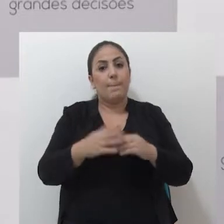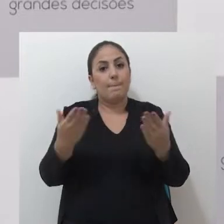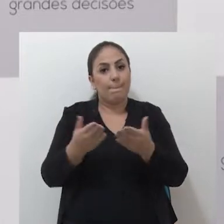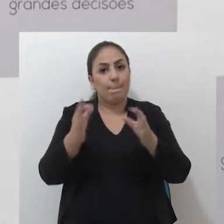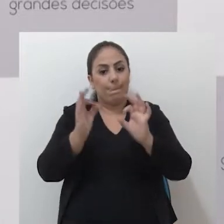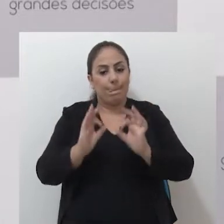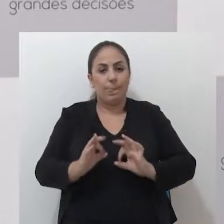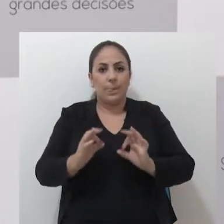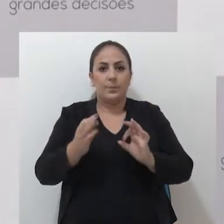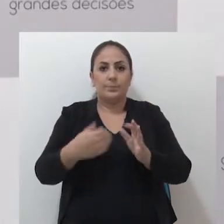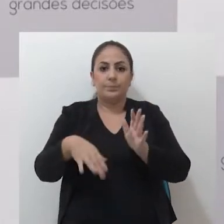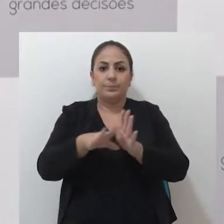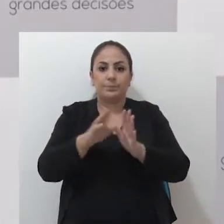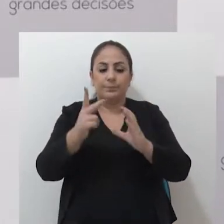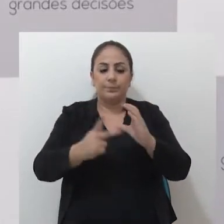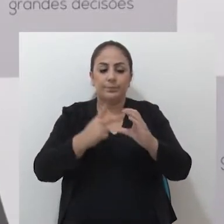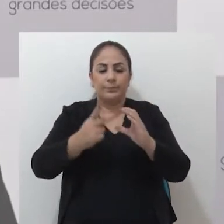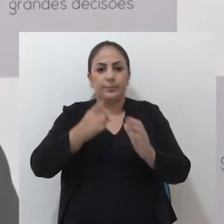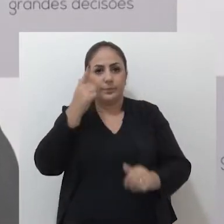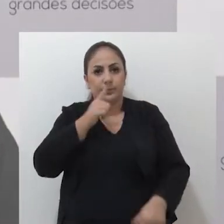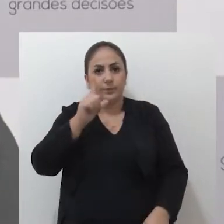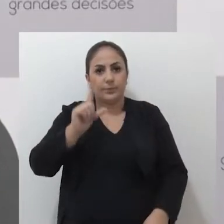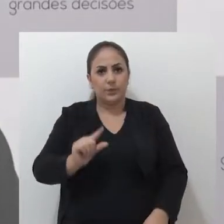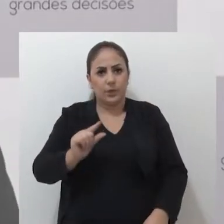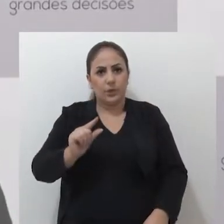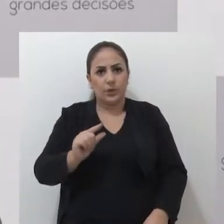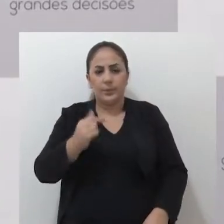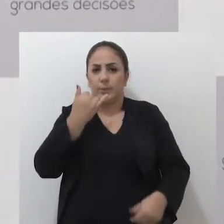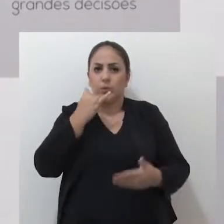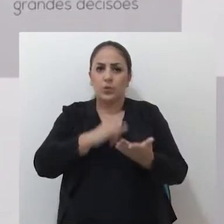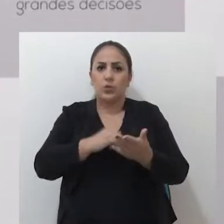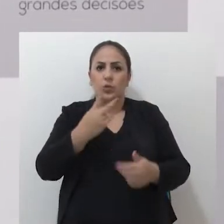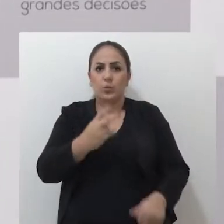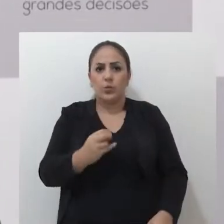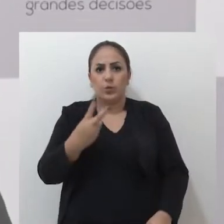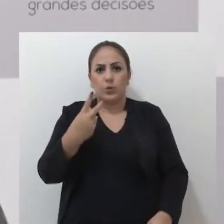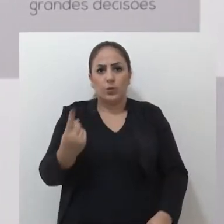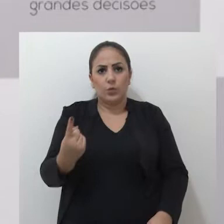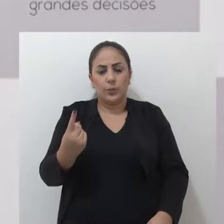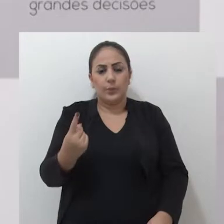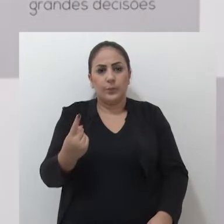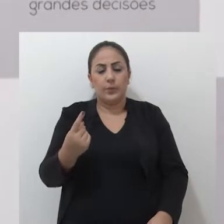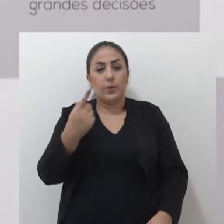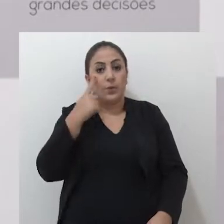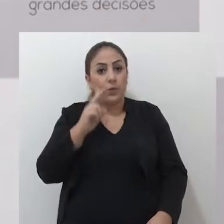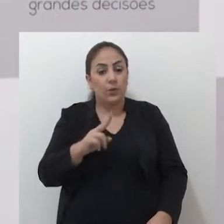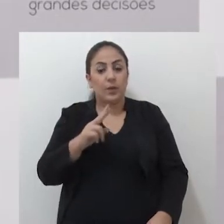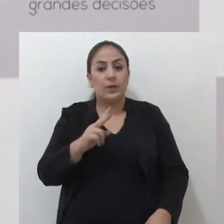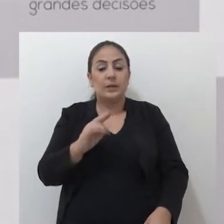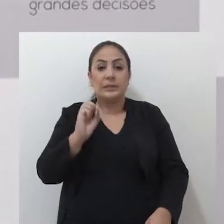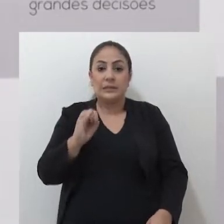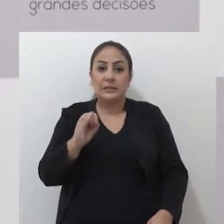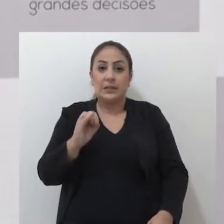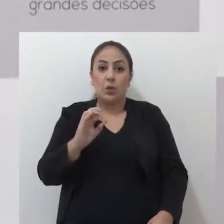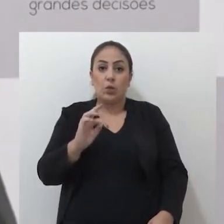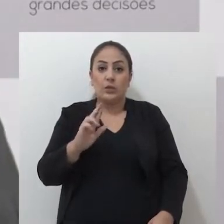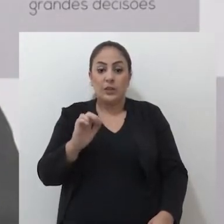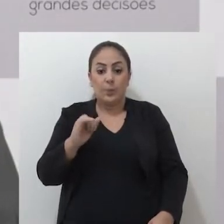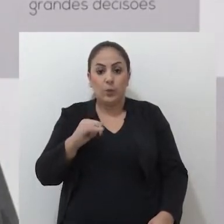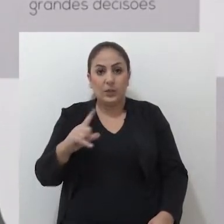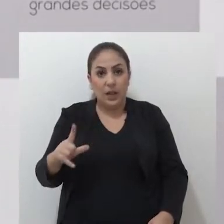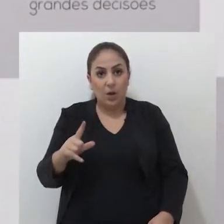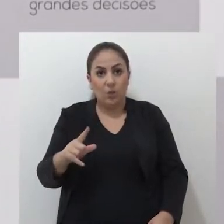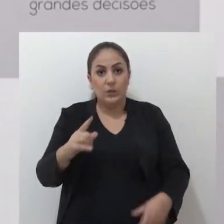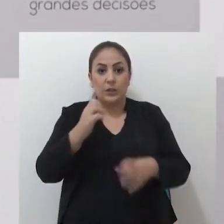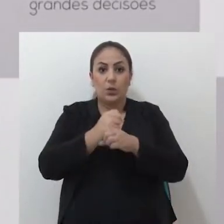e agora um projeto que está vindo para a Câmara para reduzir o IPTU em 2021. Então nós queremos ver se o Tribunal de Contas apontou